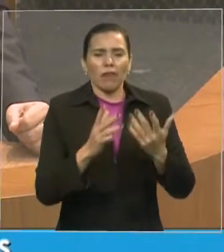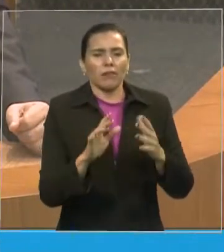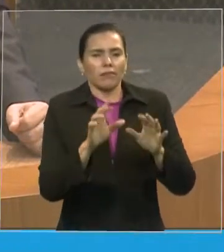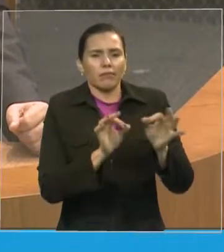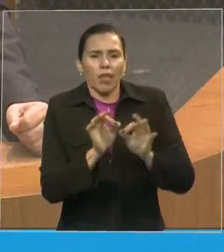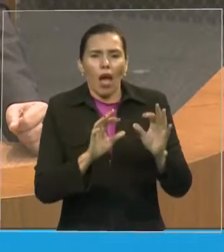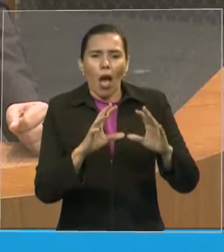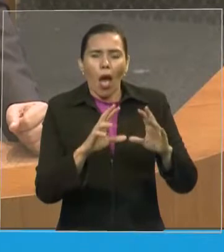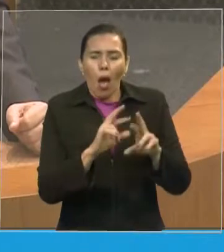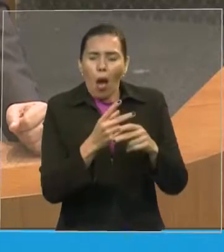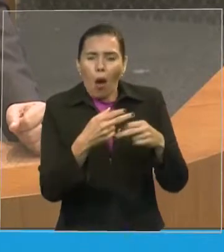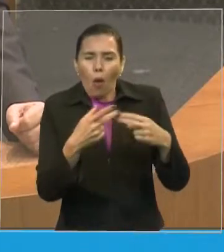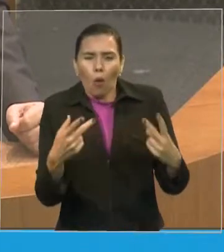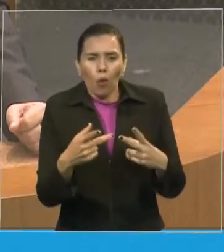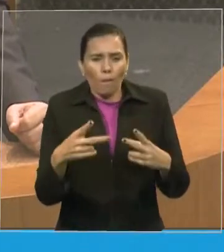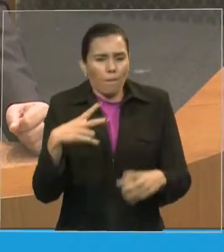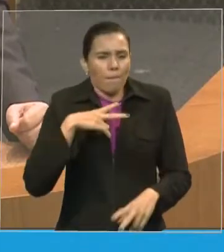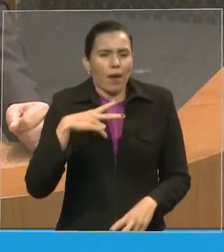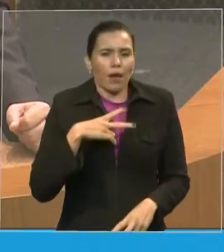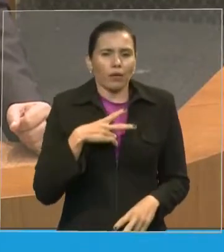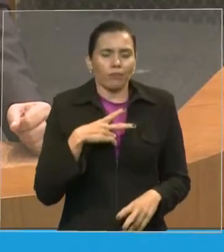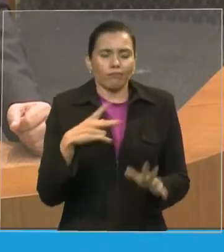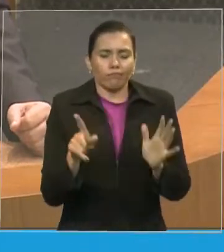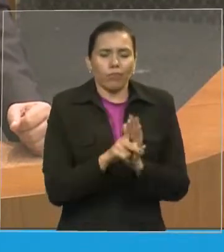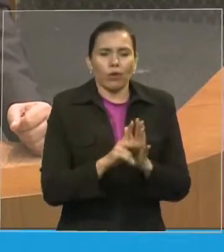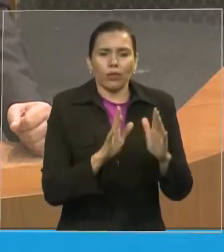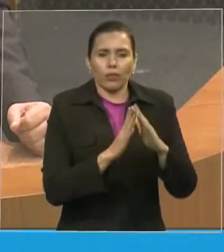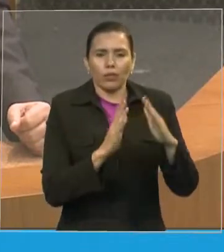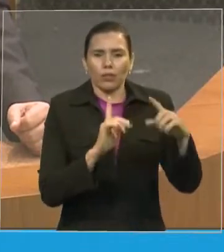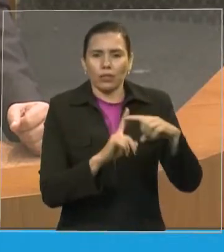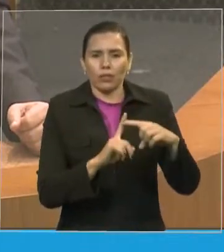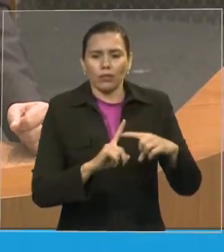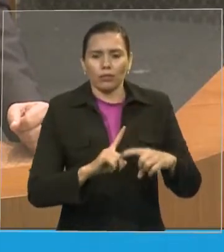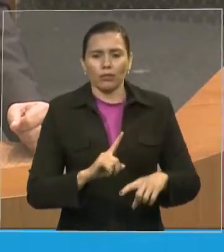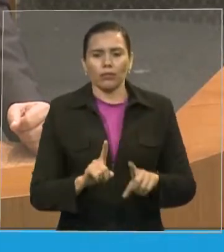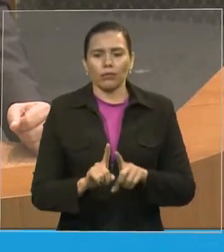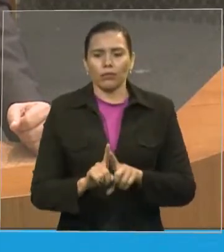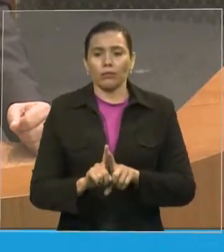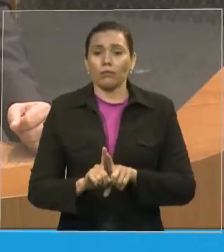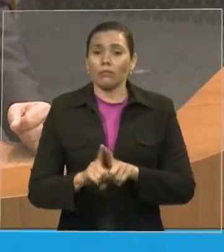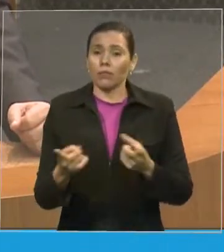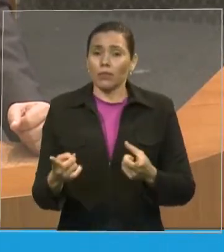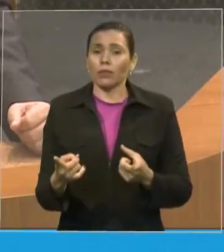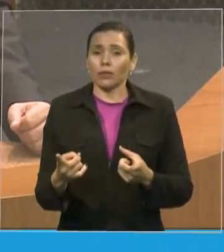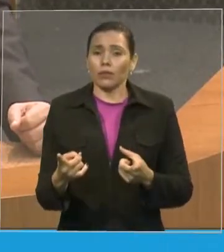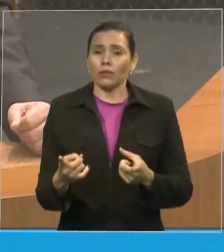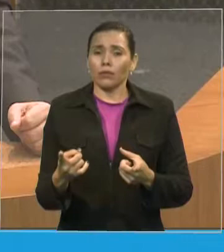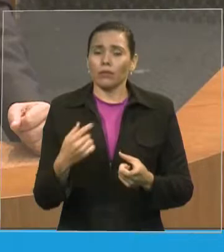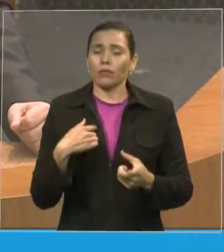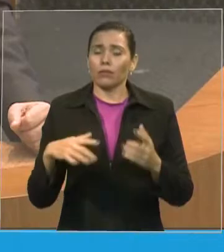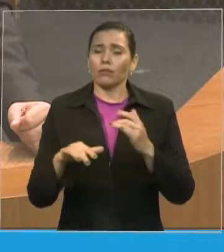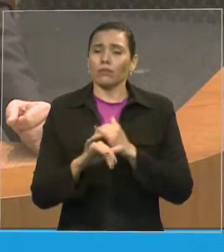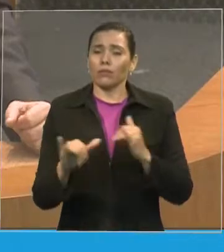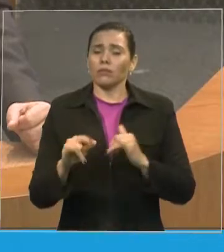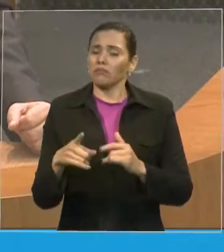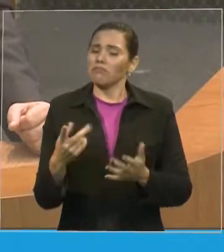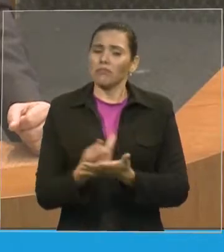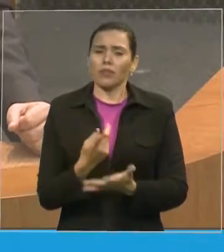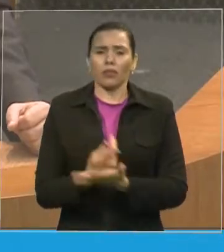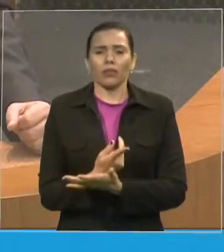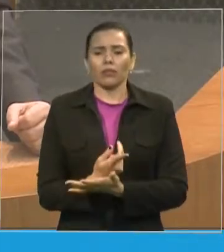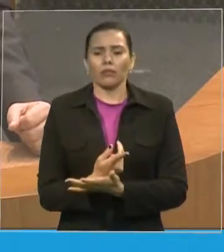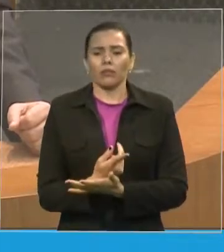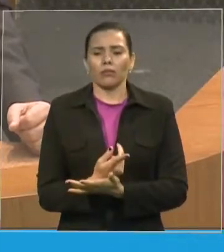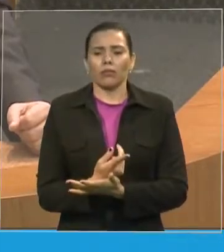consegue alguma coisa como essa. Mas, assembleano é uma família que começou